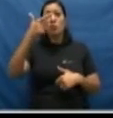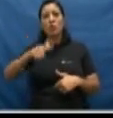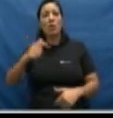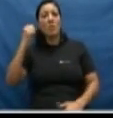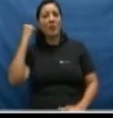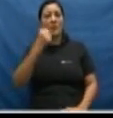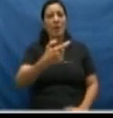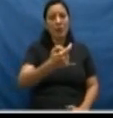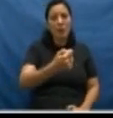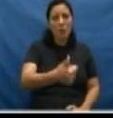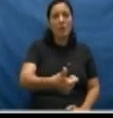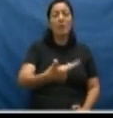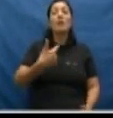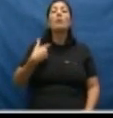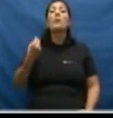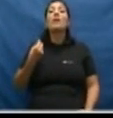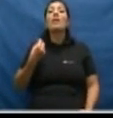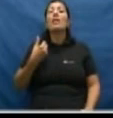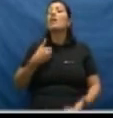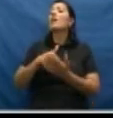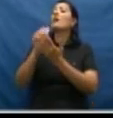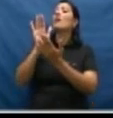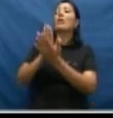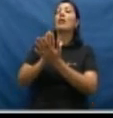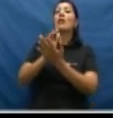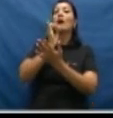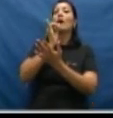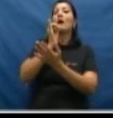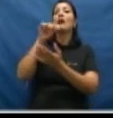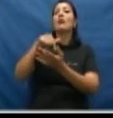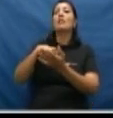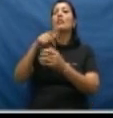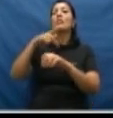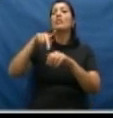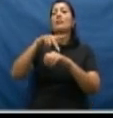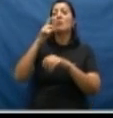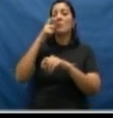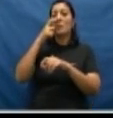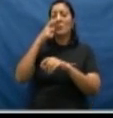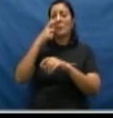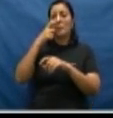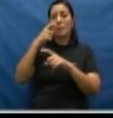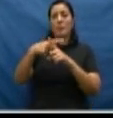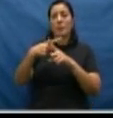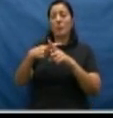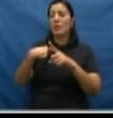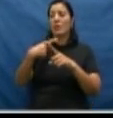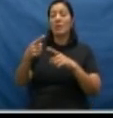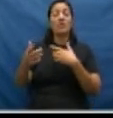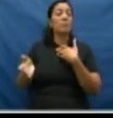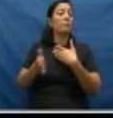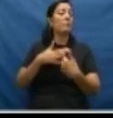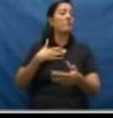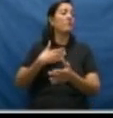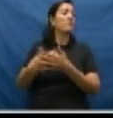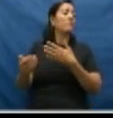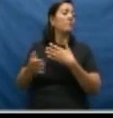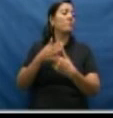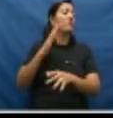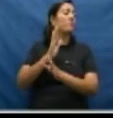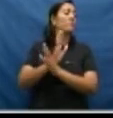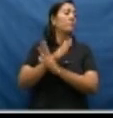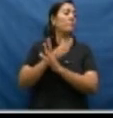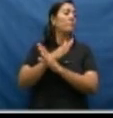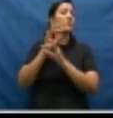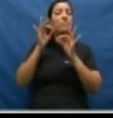E por que nós fomos condenados simbolicamente e internacionalmente nesta questão? Que o Brasil não fazia valer a justiça e nem os direitos